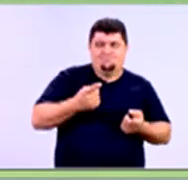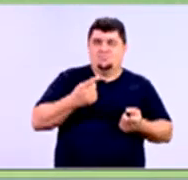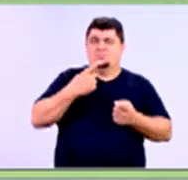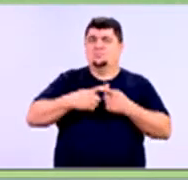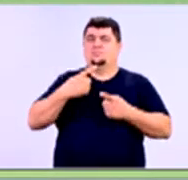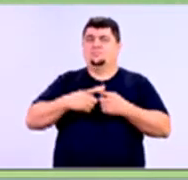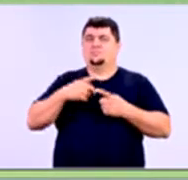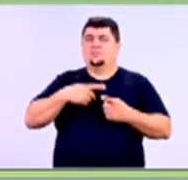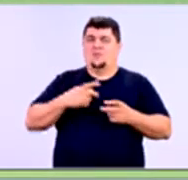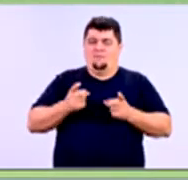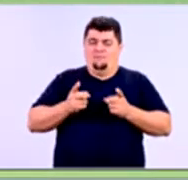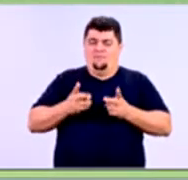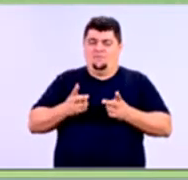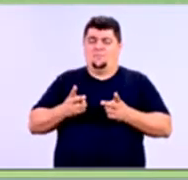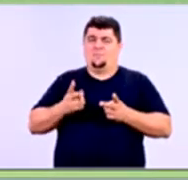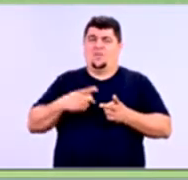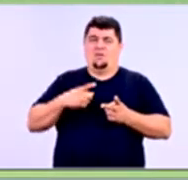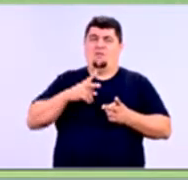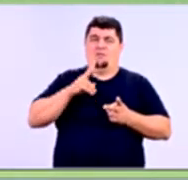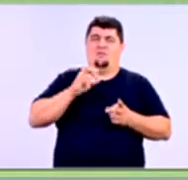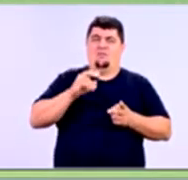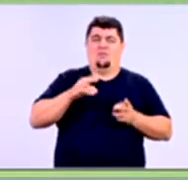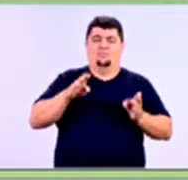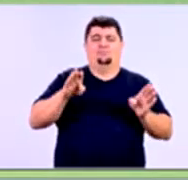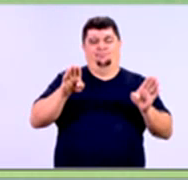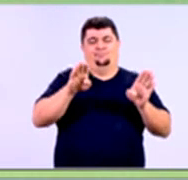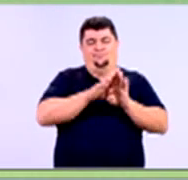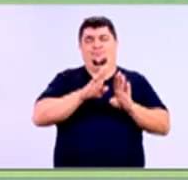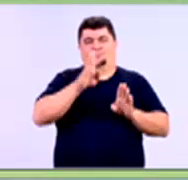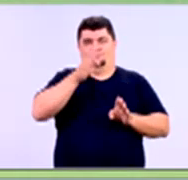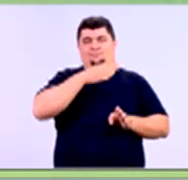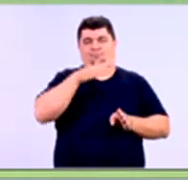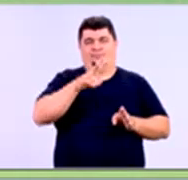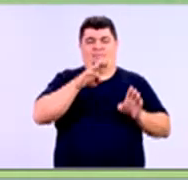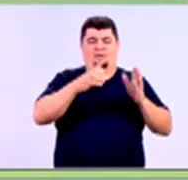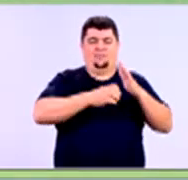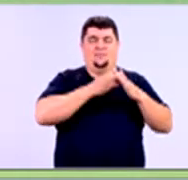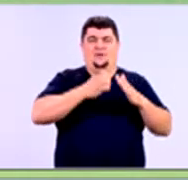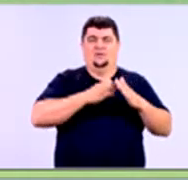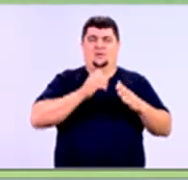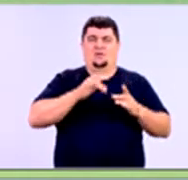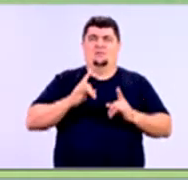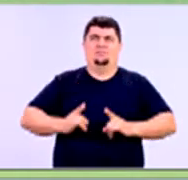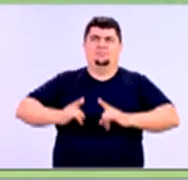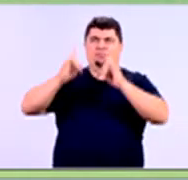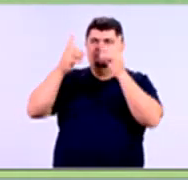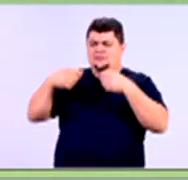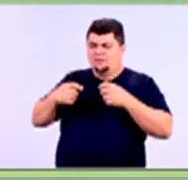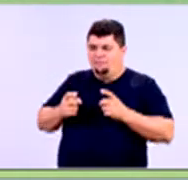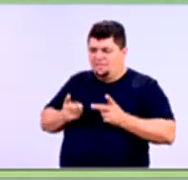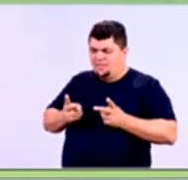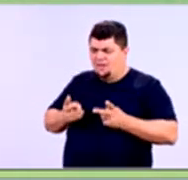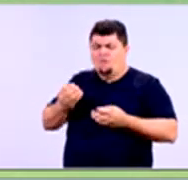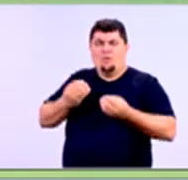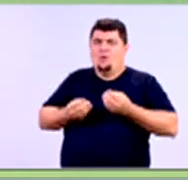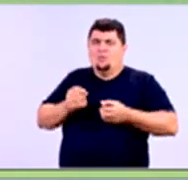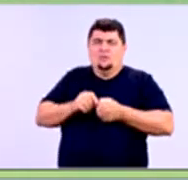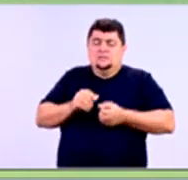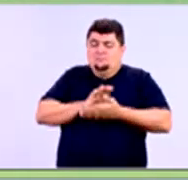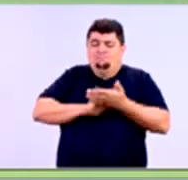Se eu estiver vendendo isso, eu estou falindo. Se eu precisar vender meu prédio onde eu estou instalado, ou máquinas que eu uso para produzir,